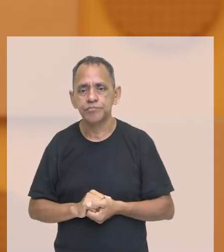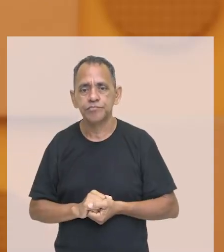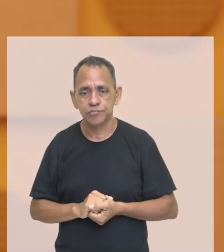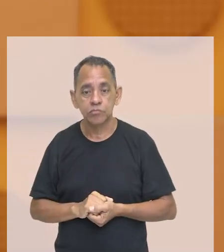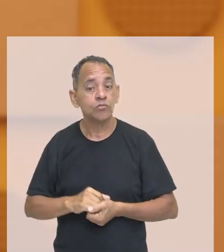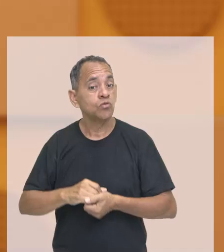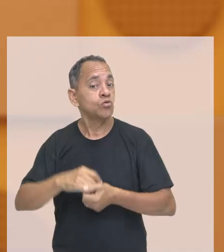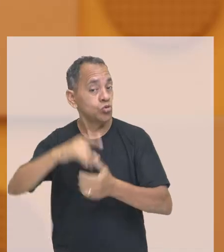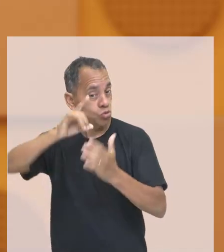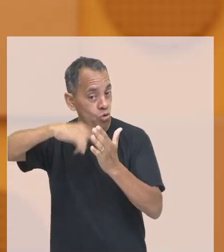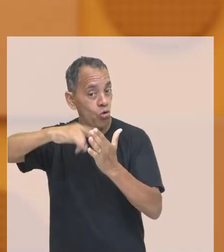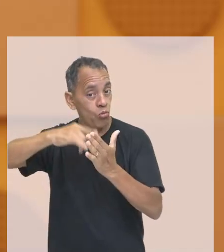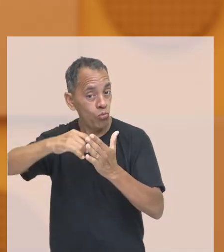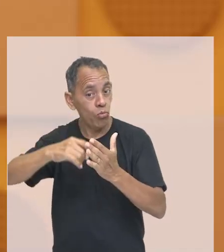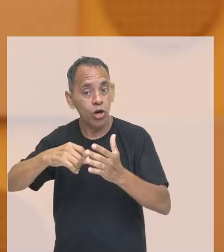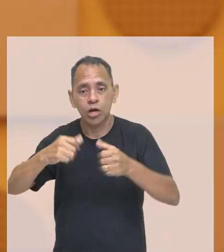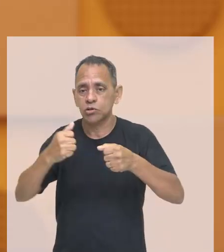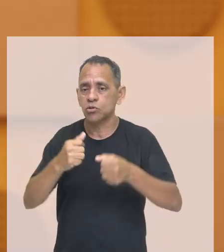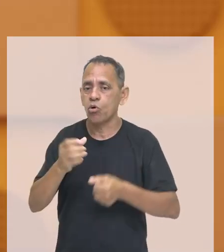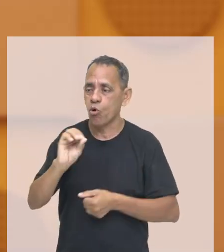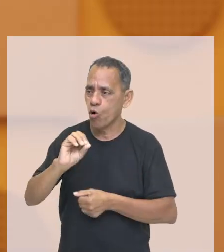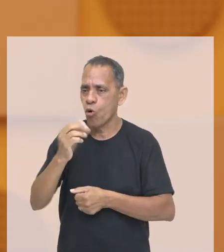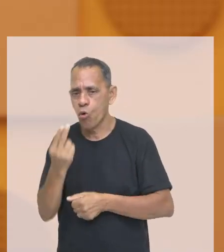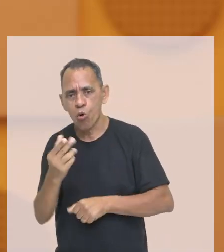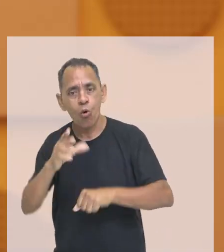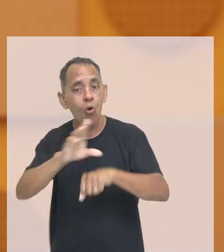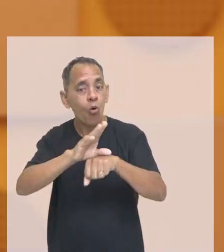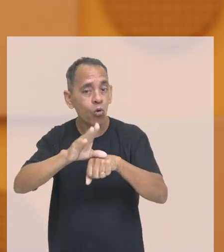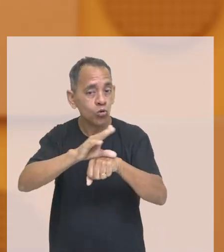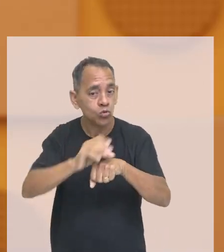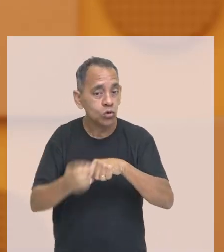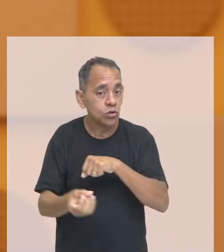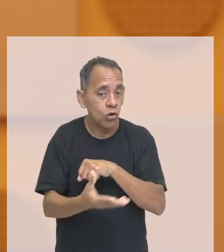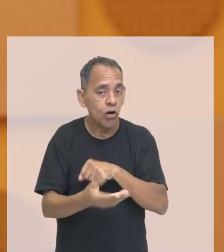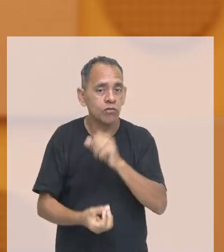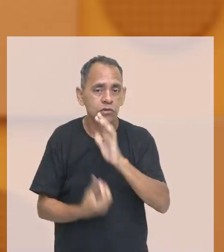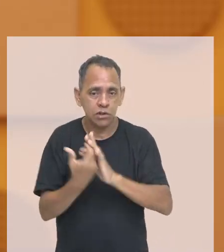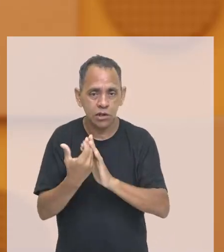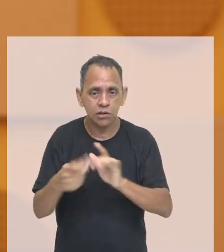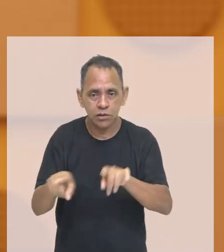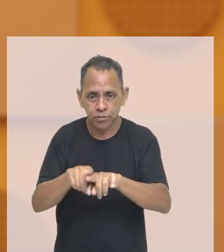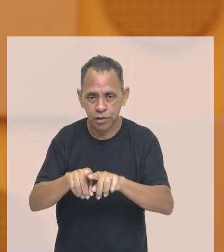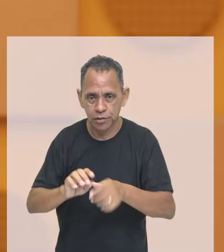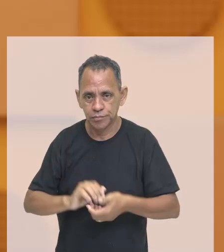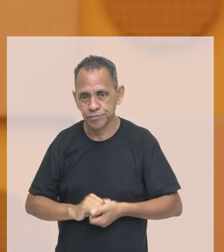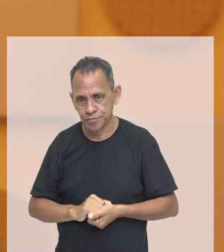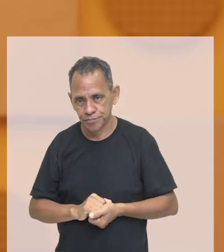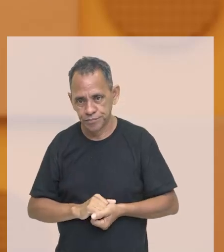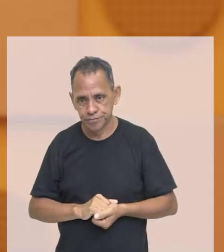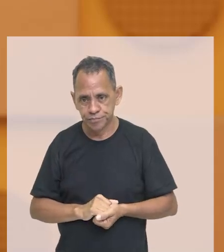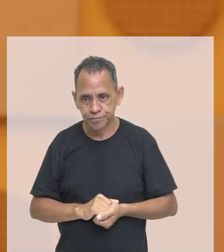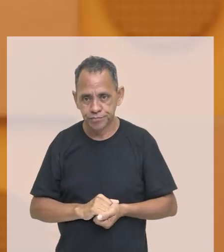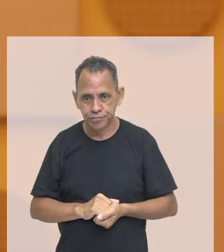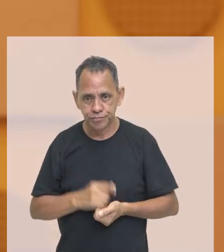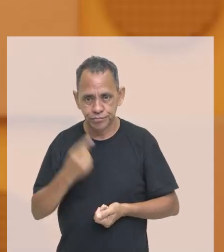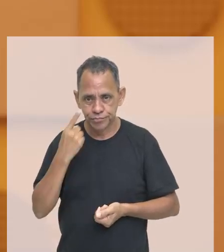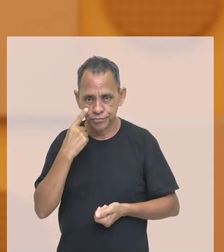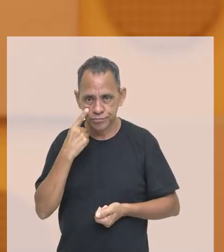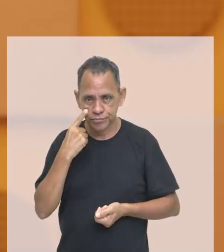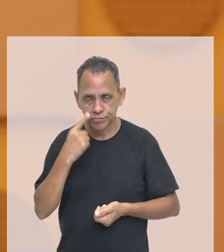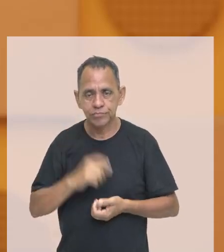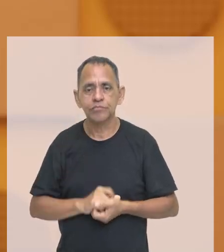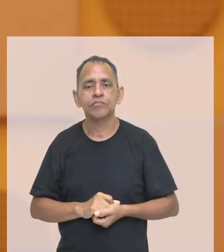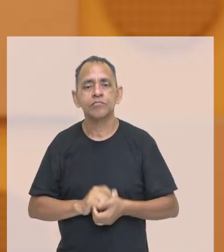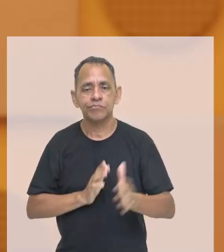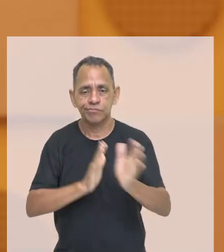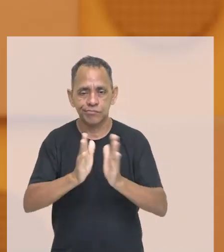Constituição, fosse, de fato, elaborada. Então, a gente está vendo que década de 70, final da década de 70, tá,